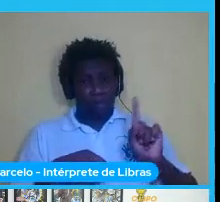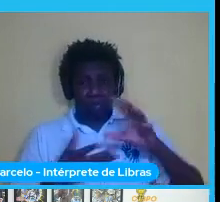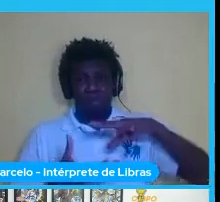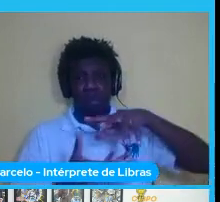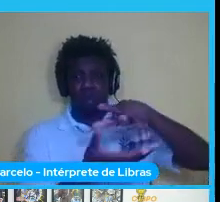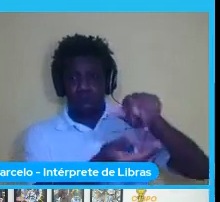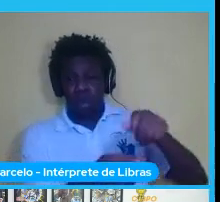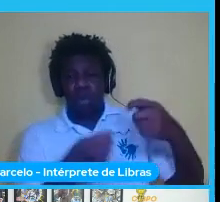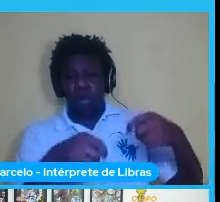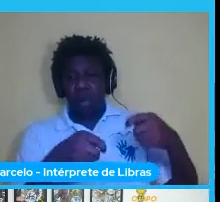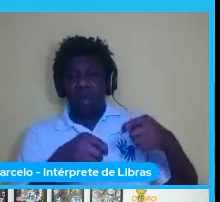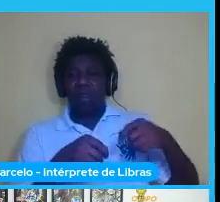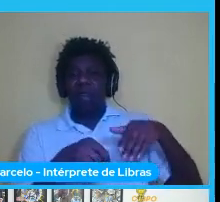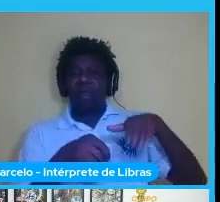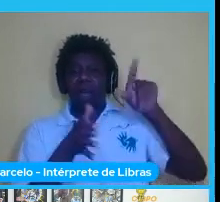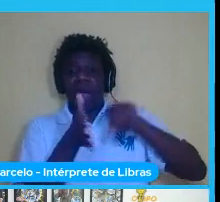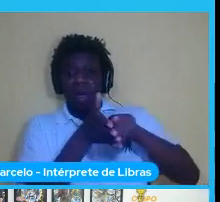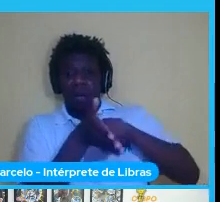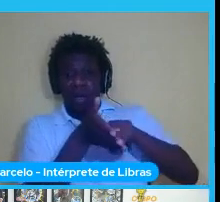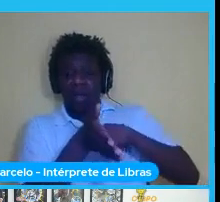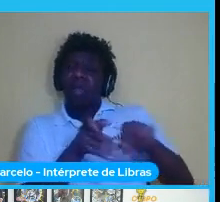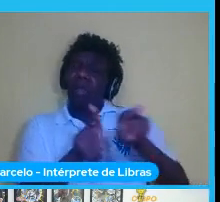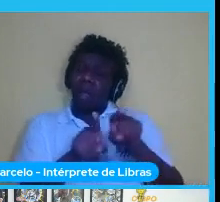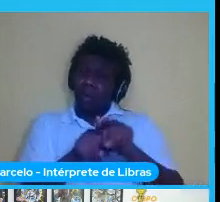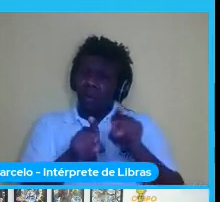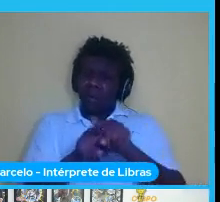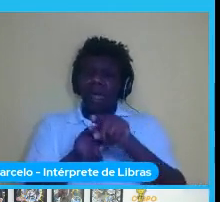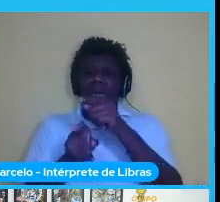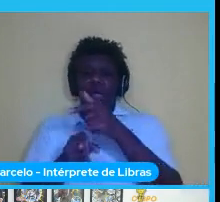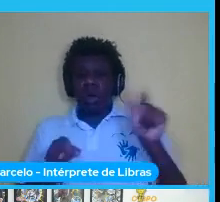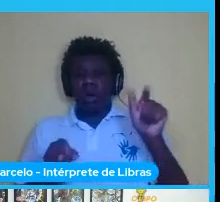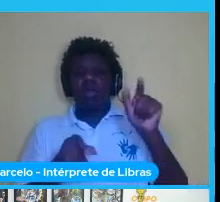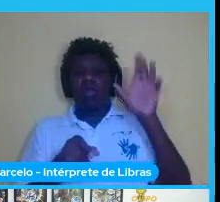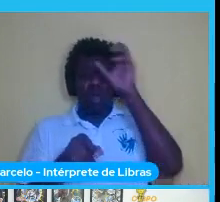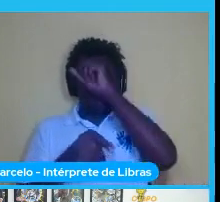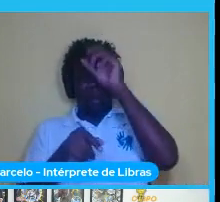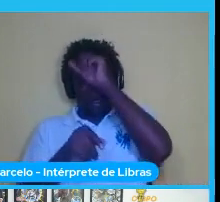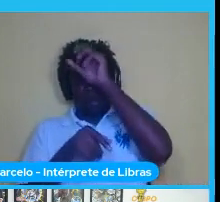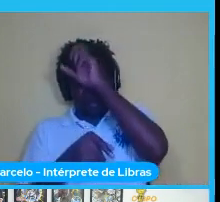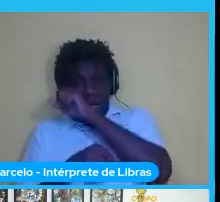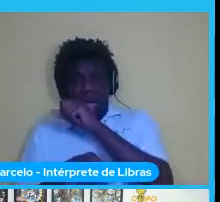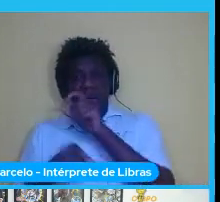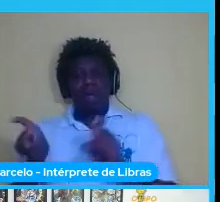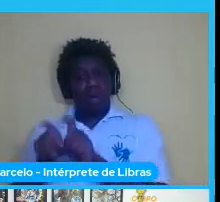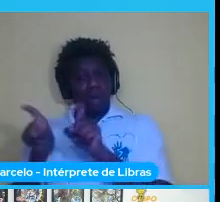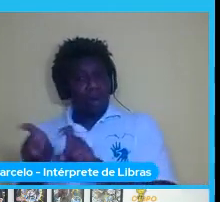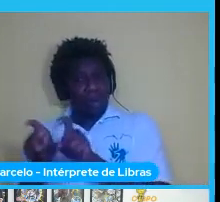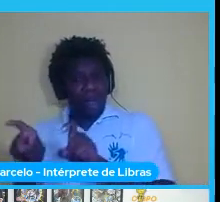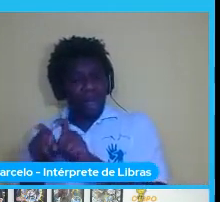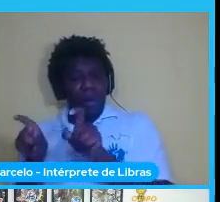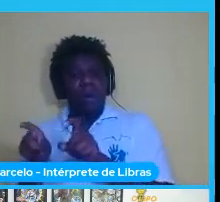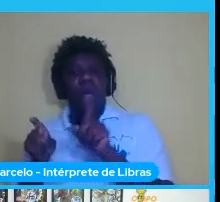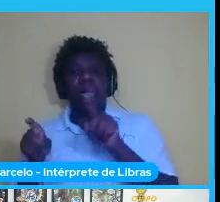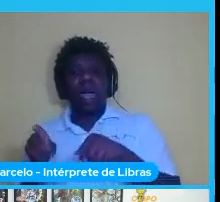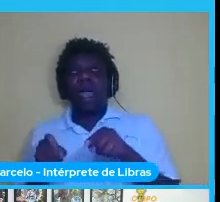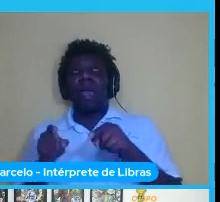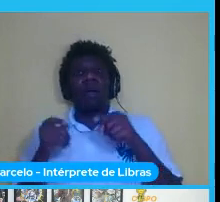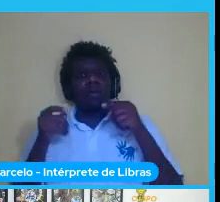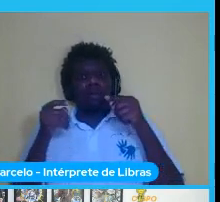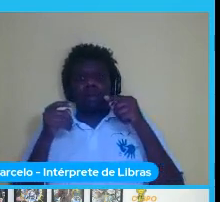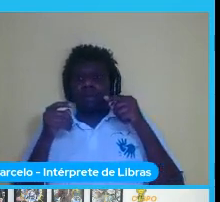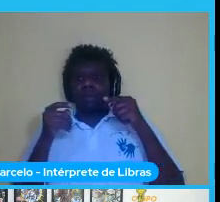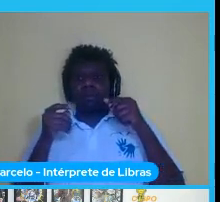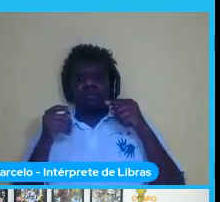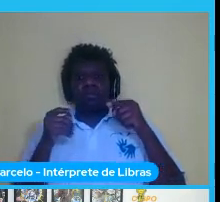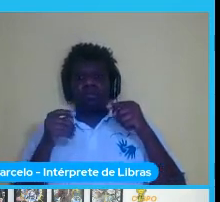computação em si mas a área de ciência de dados e aprendizado de máquina principalmente é um público bem restrito